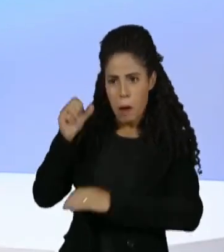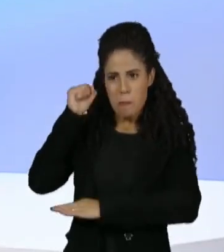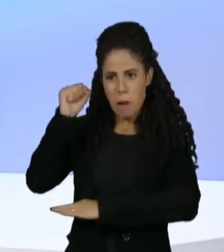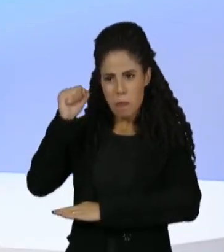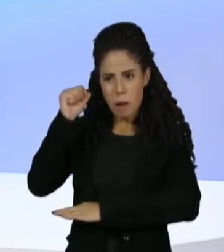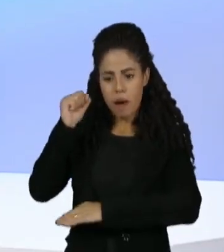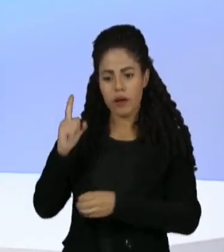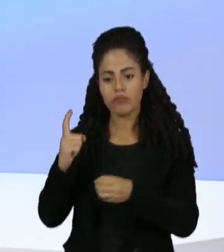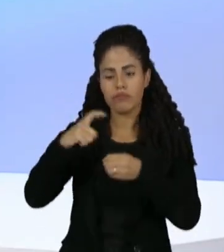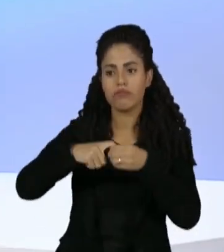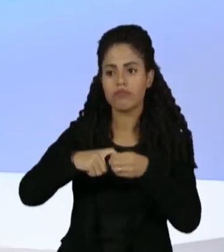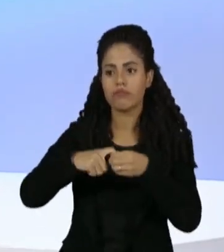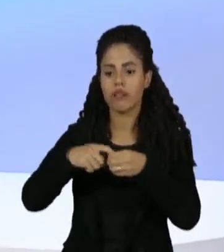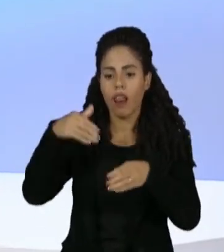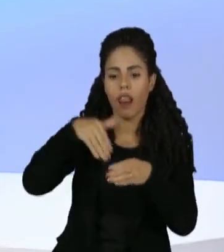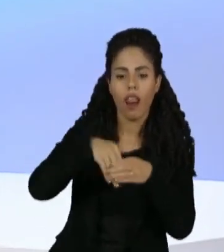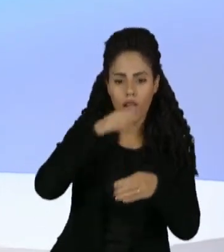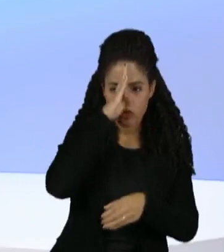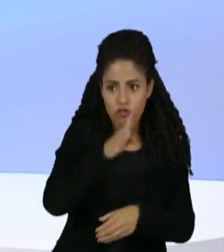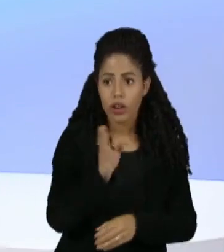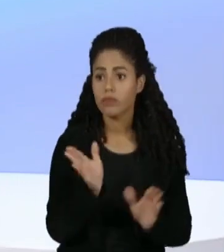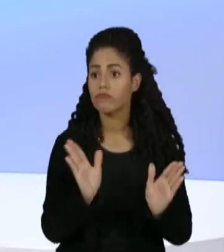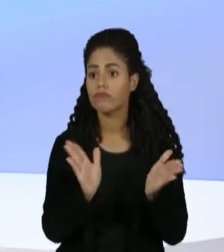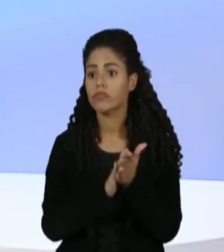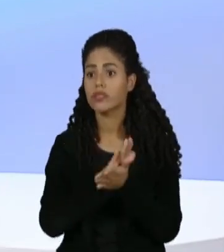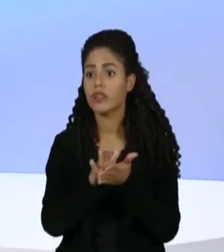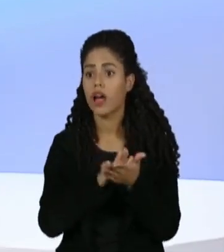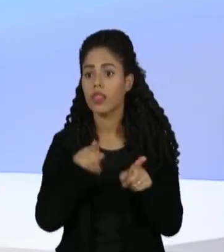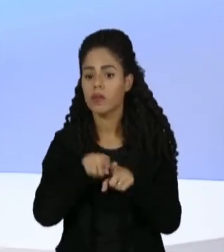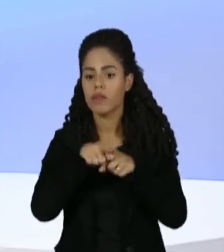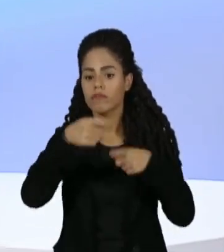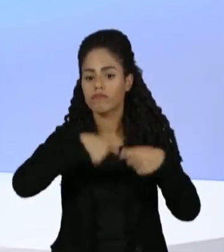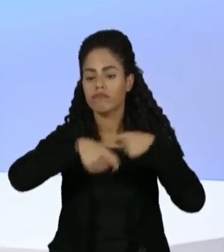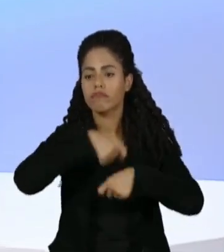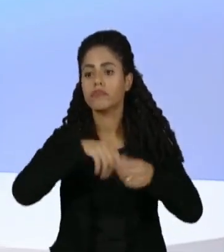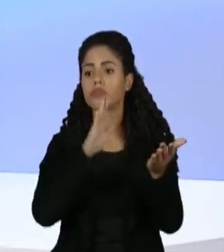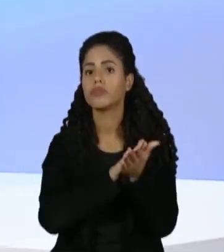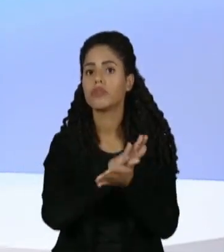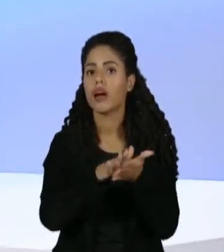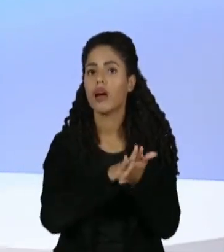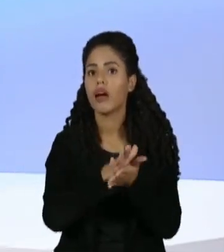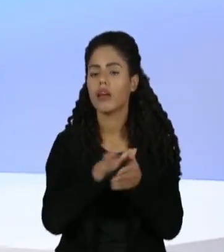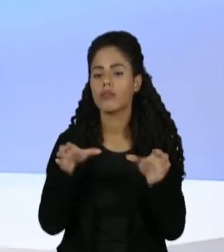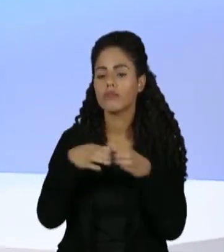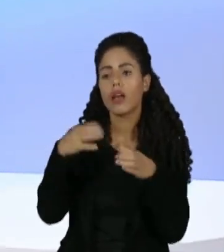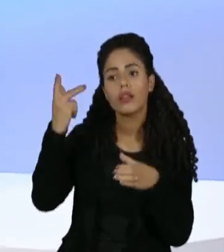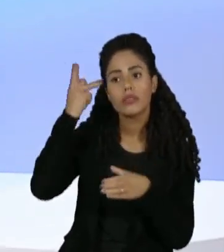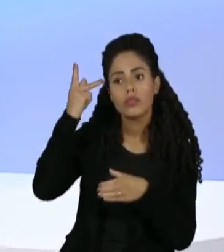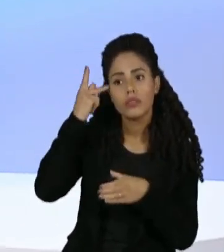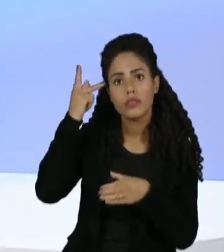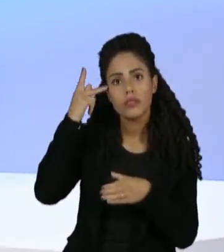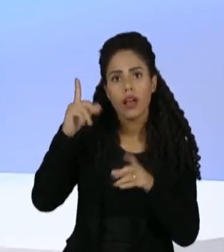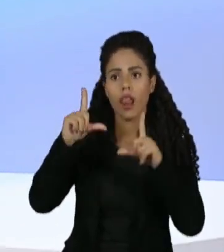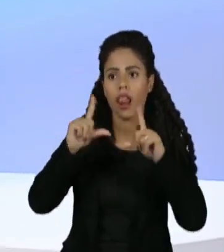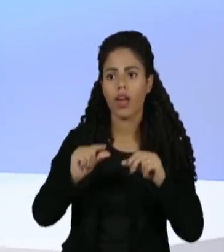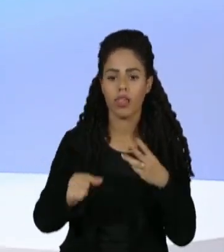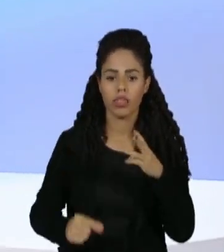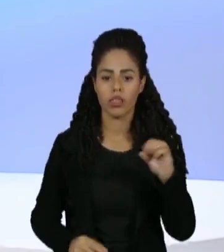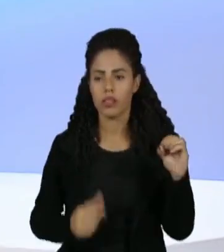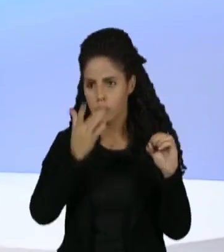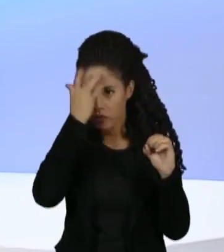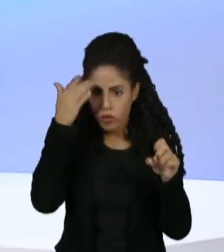participa das eleições diretas, nem das decisões administrativas do clube. O São Paulo tem um conselho deliberativo com menos de 300